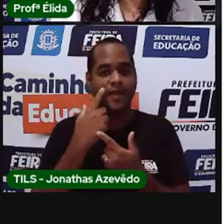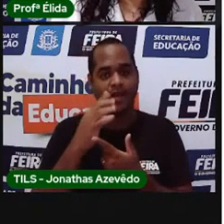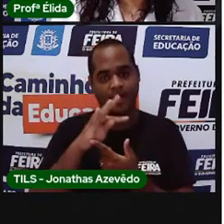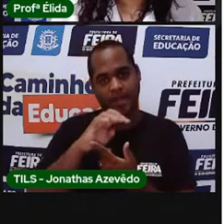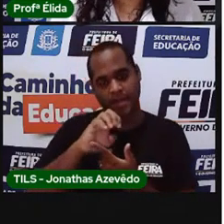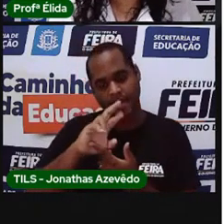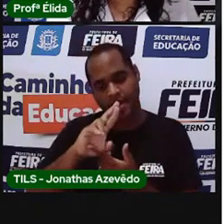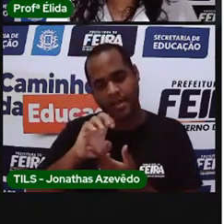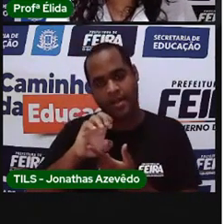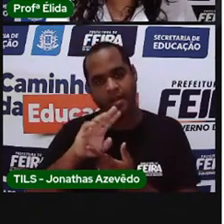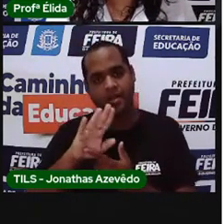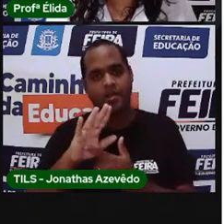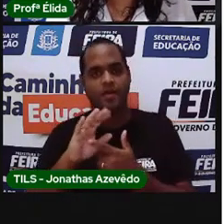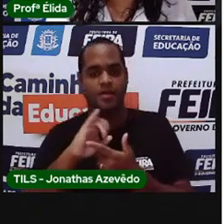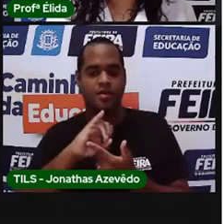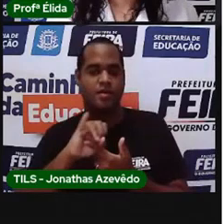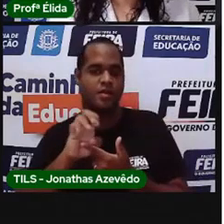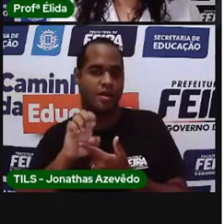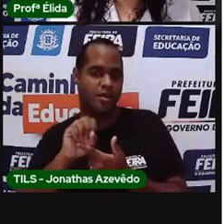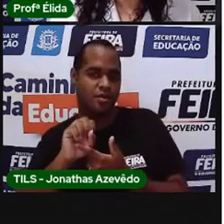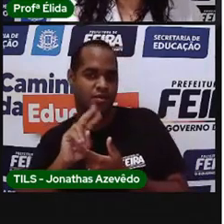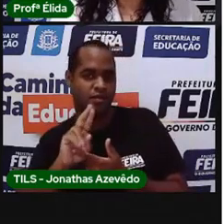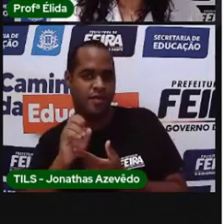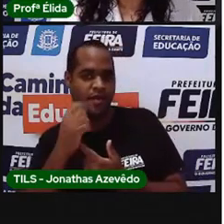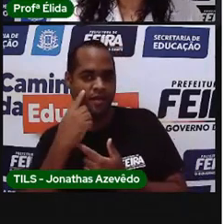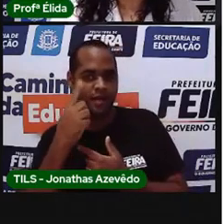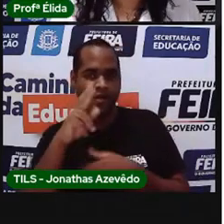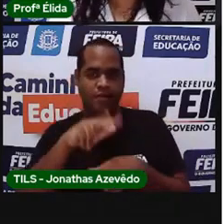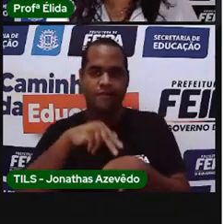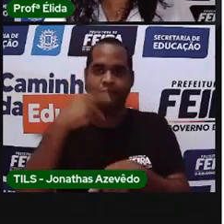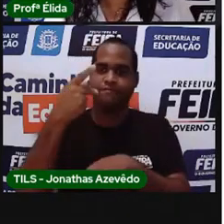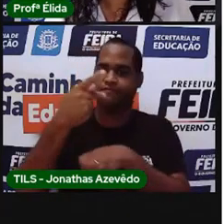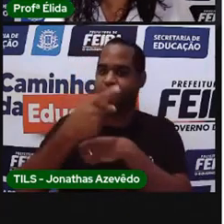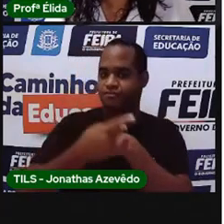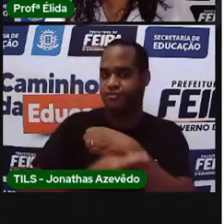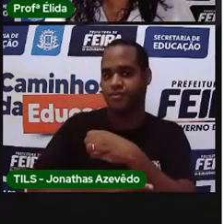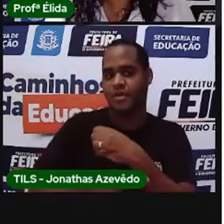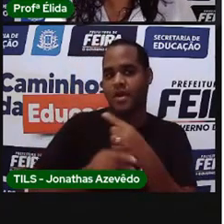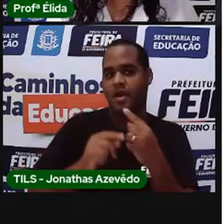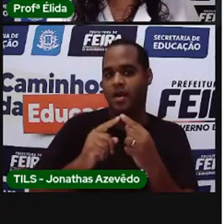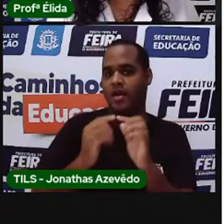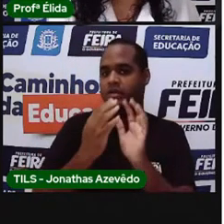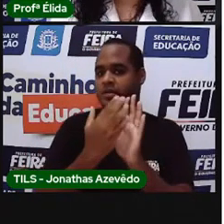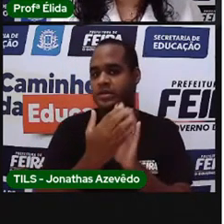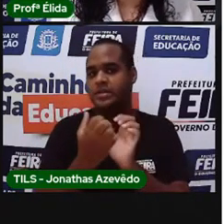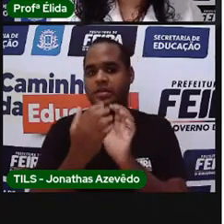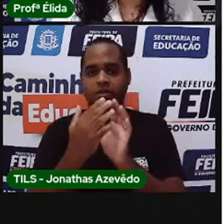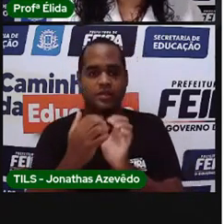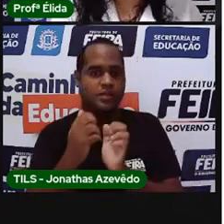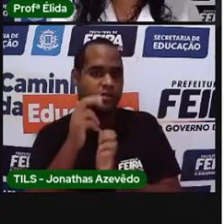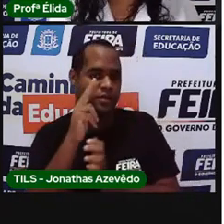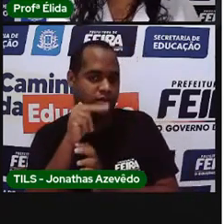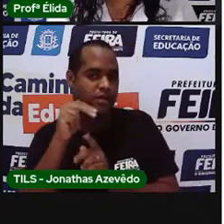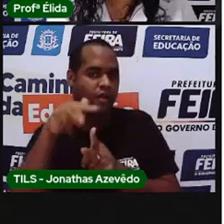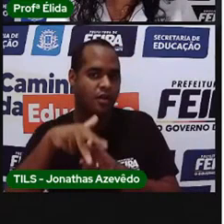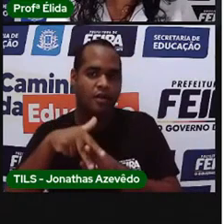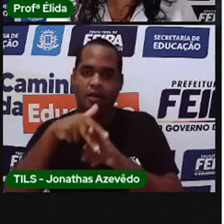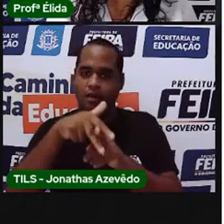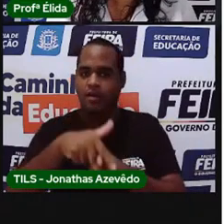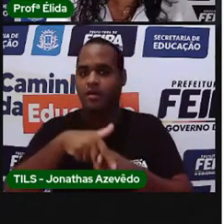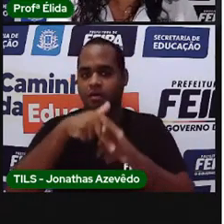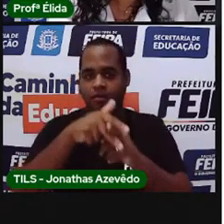Terezinha de Jesus, de uma queda foi ao chão. Acudiram três